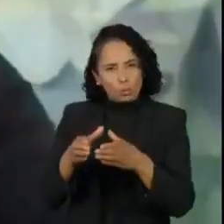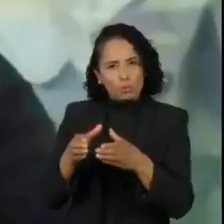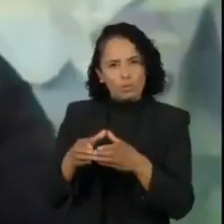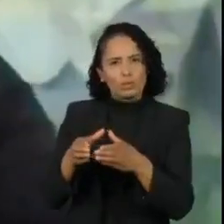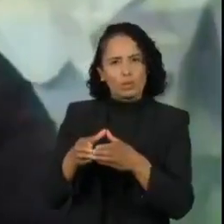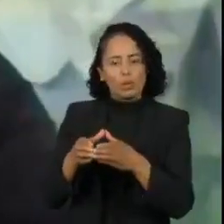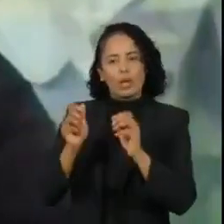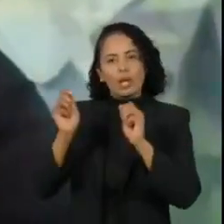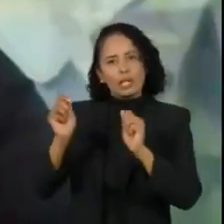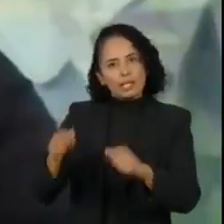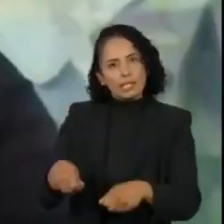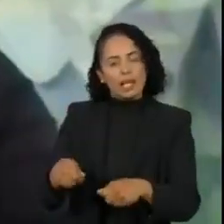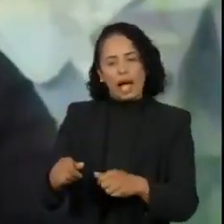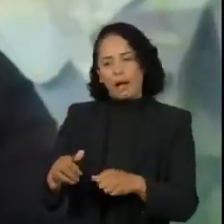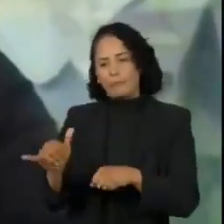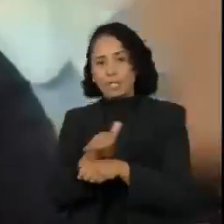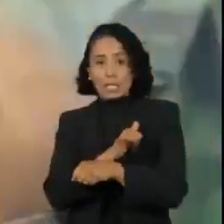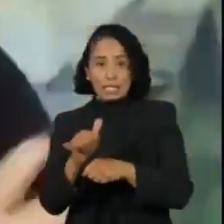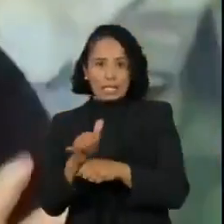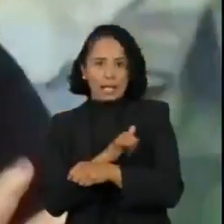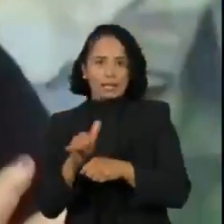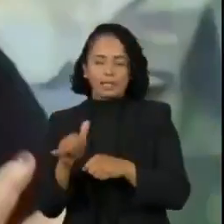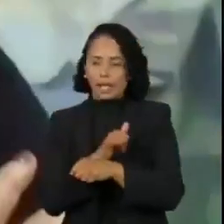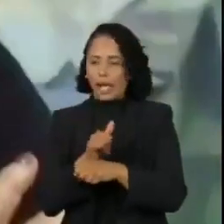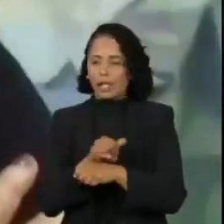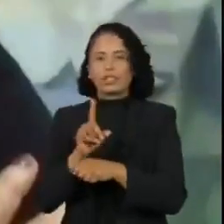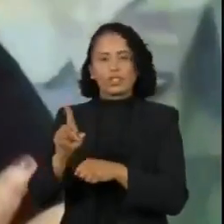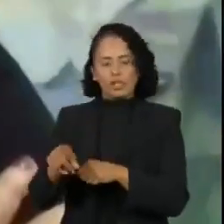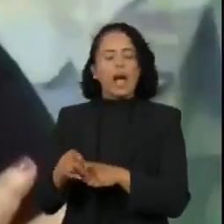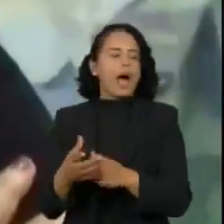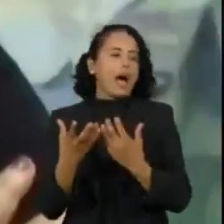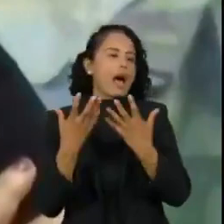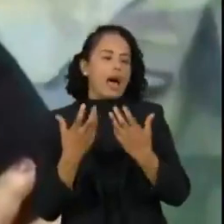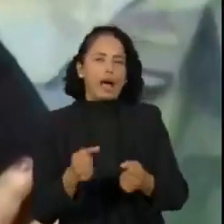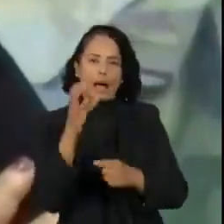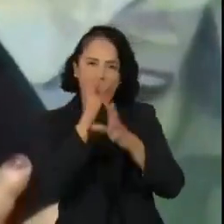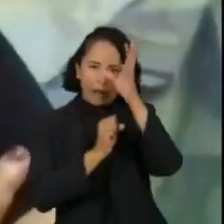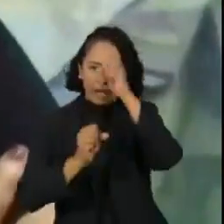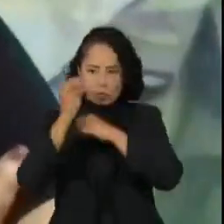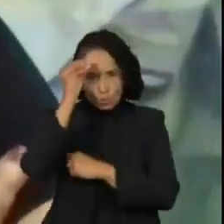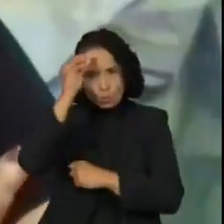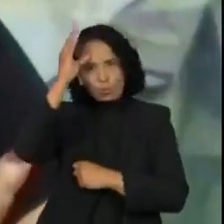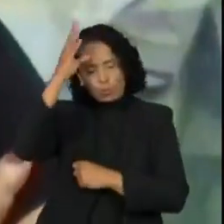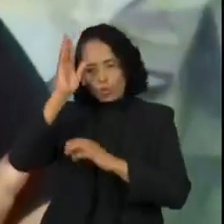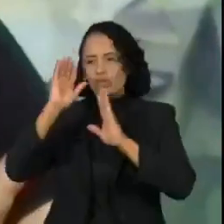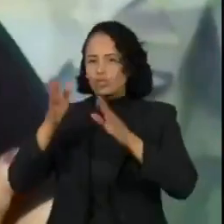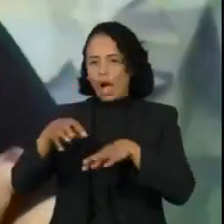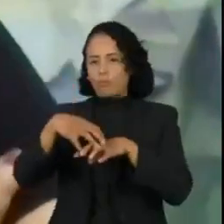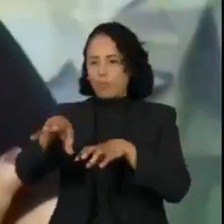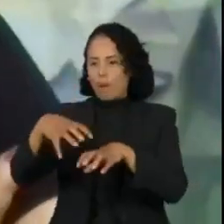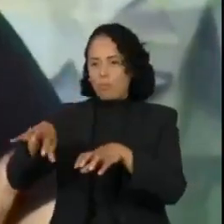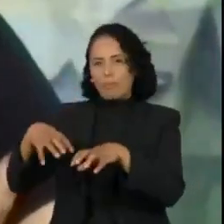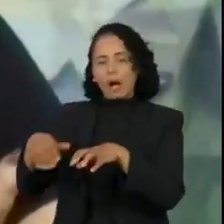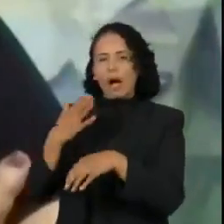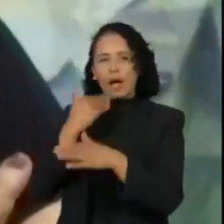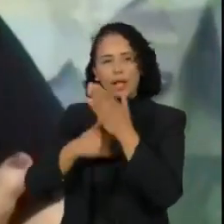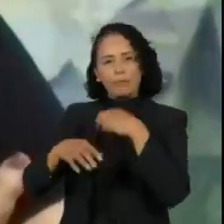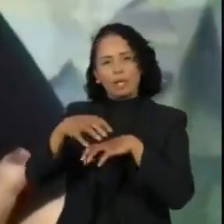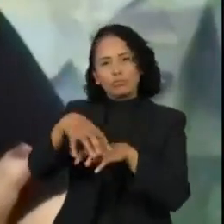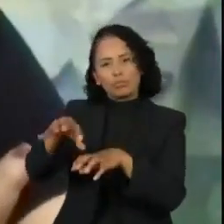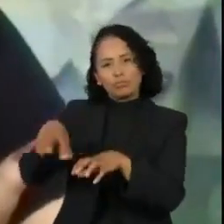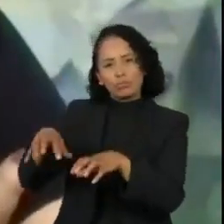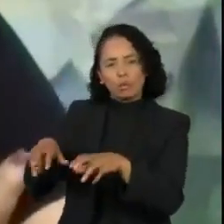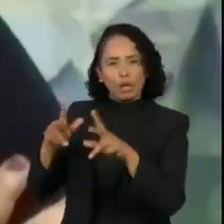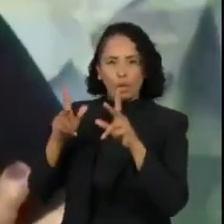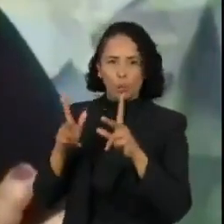ideia de bancos de alimentos. Nós temos mais de 5 mil municípios, só que em São Paulo, você pode imaginar a demanda.